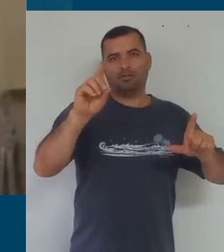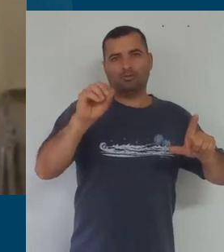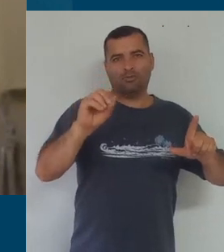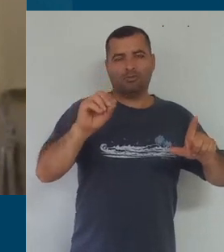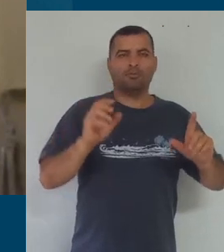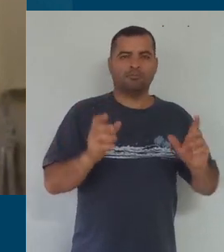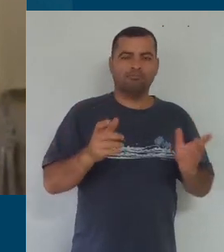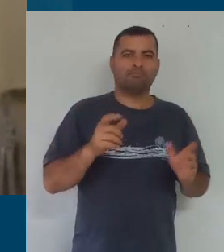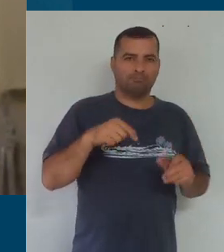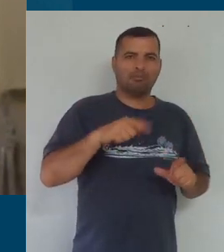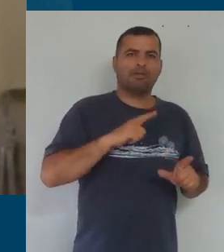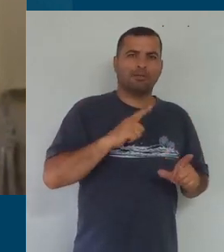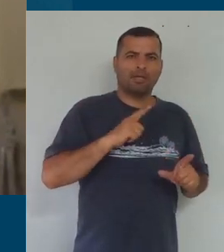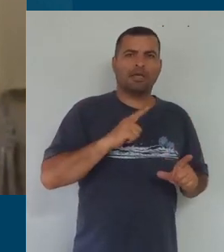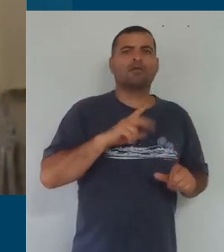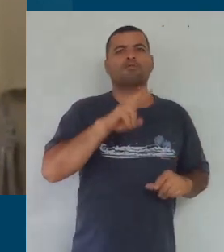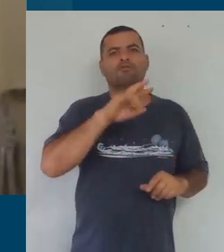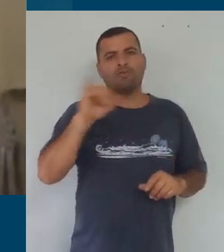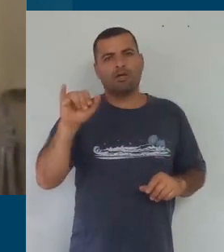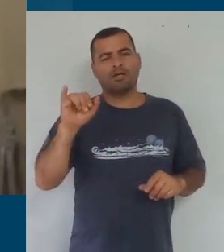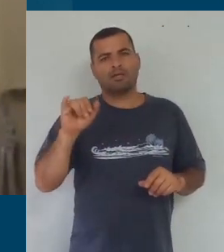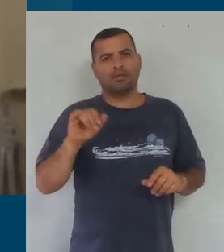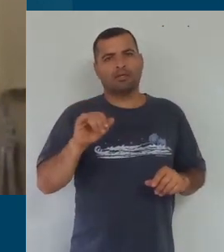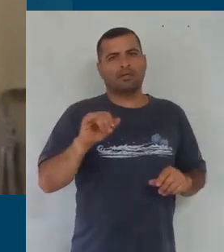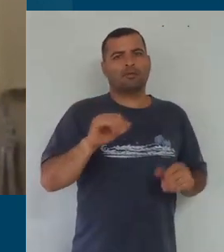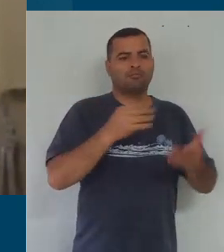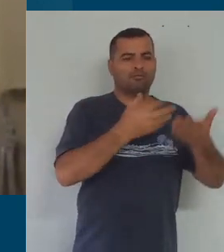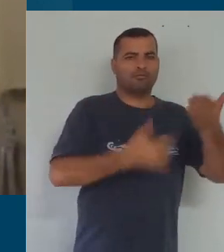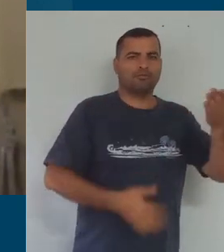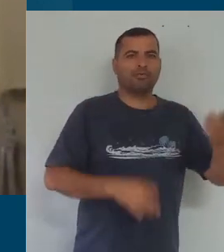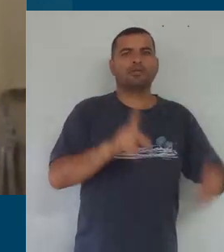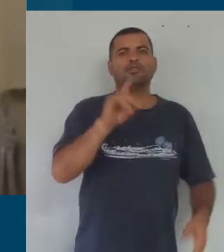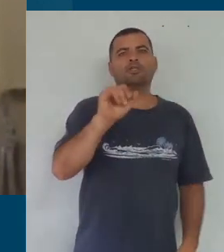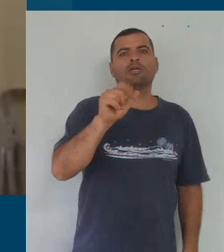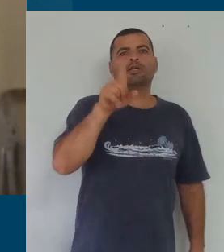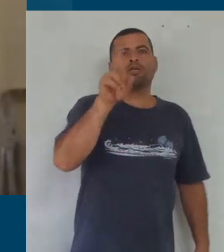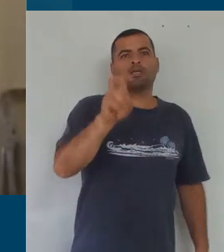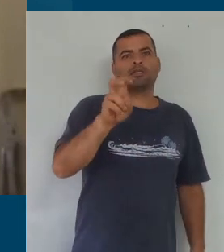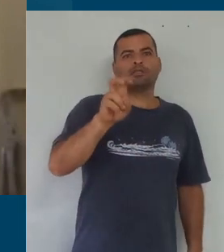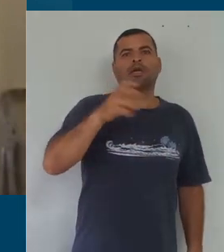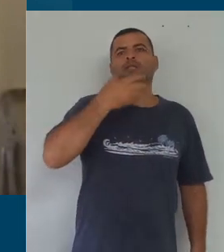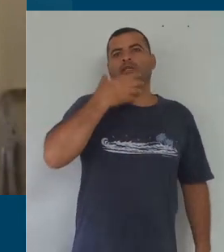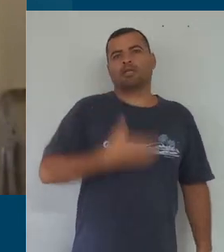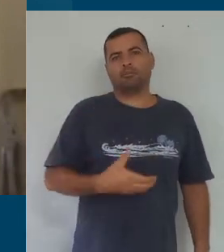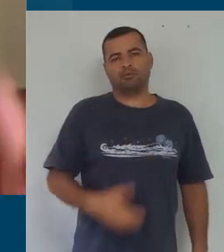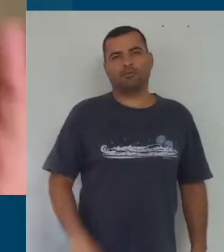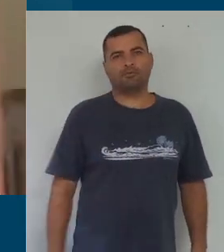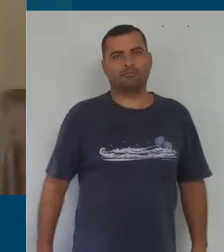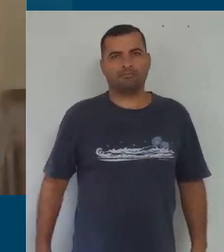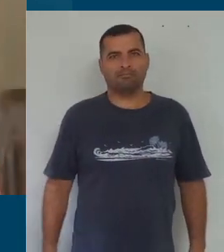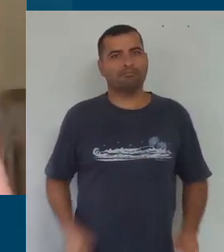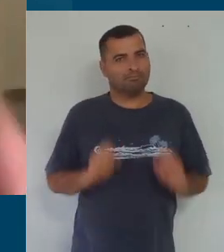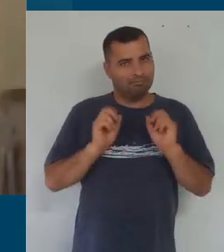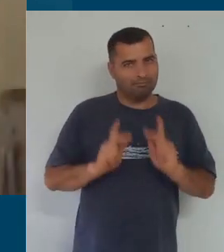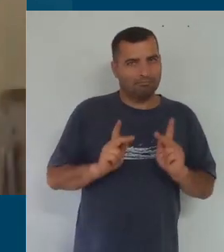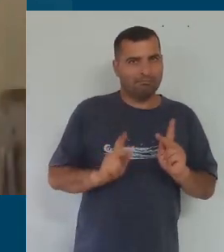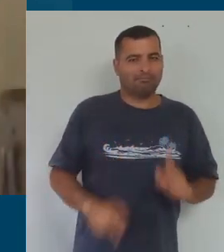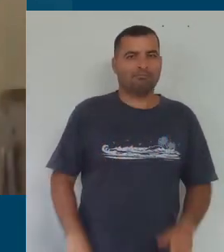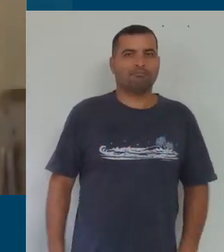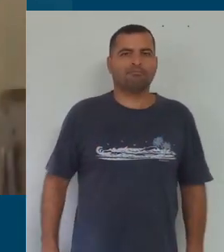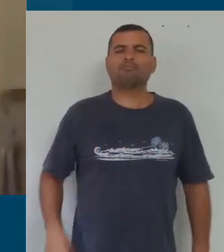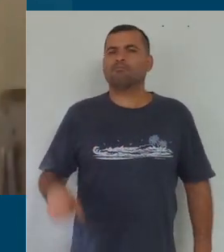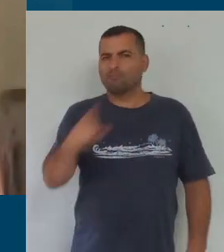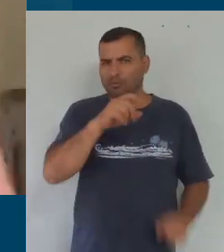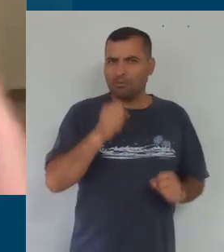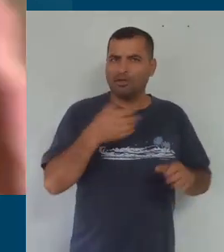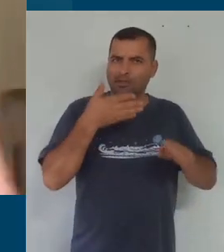disponíveis no portal a partir do dia 15 de dezembro, tá? Então, vocês vão entrar no